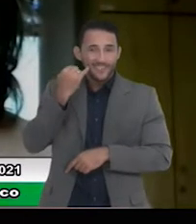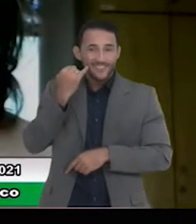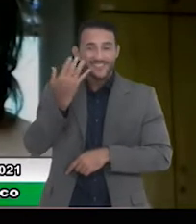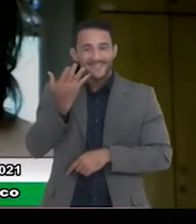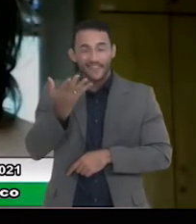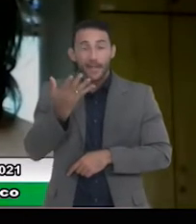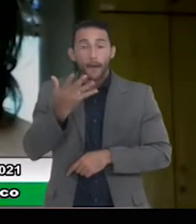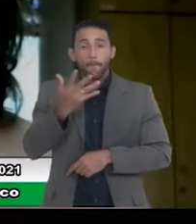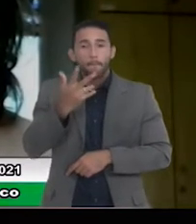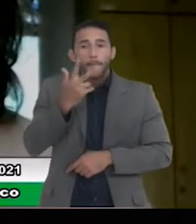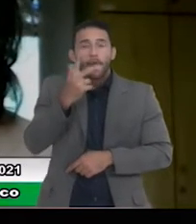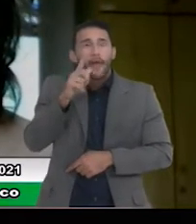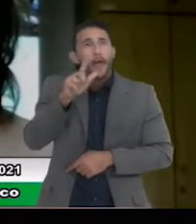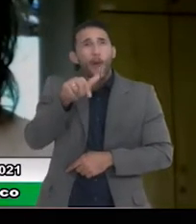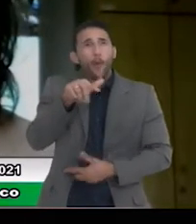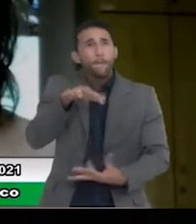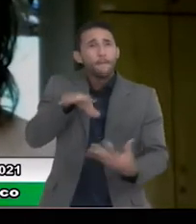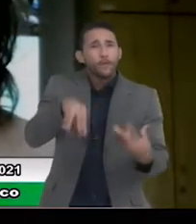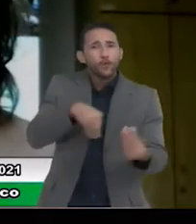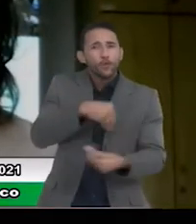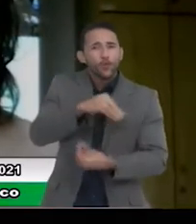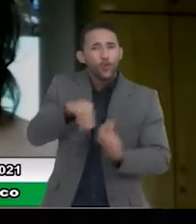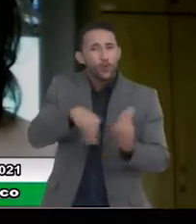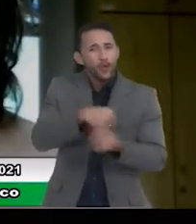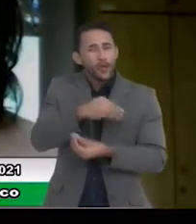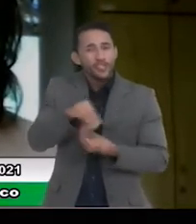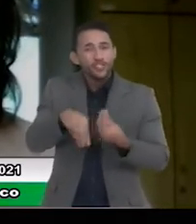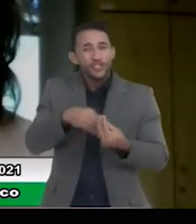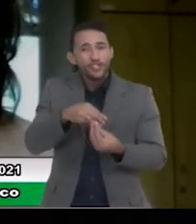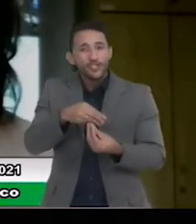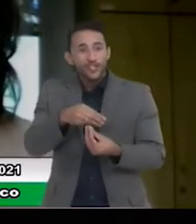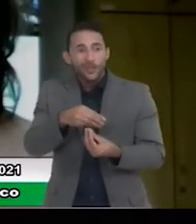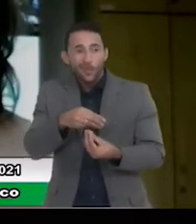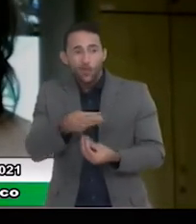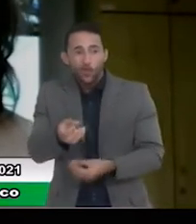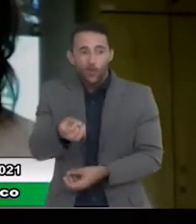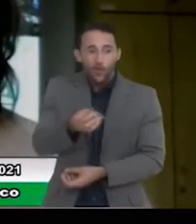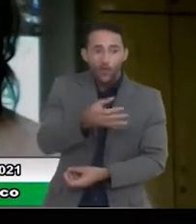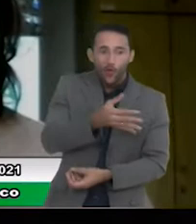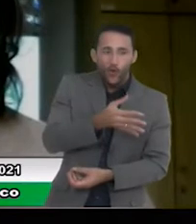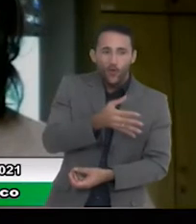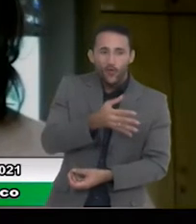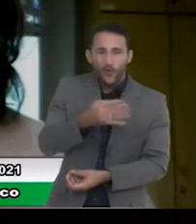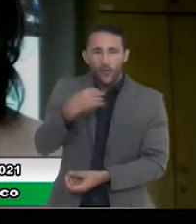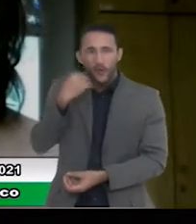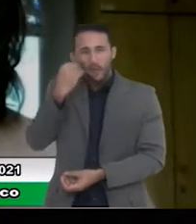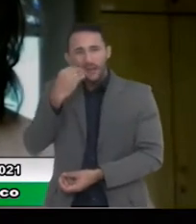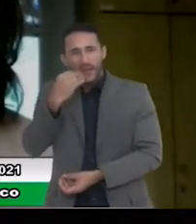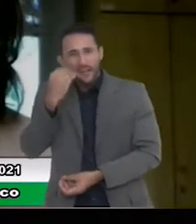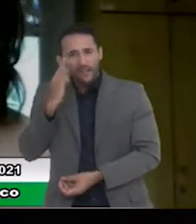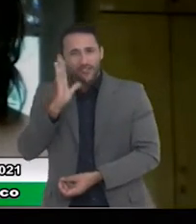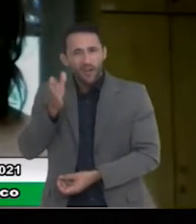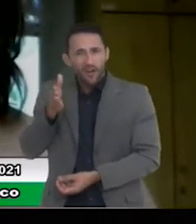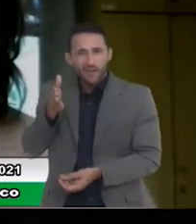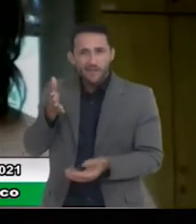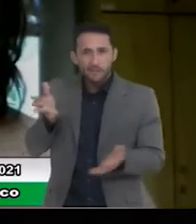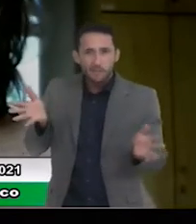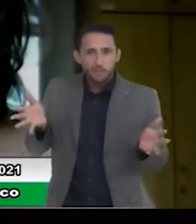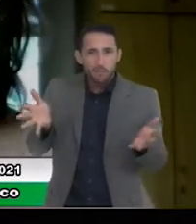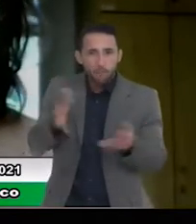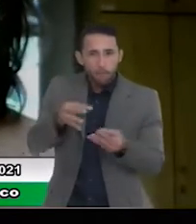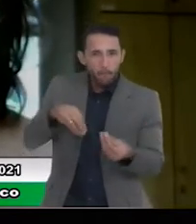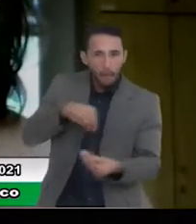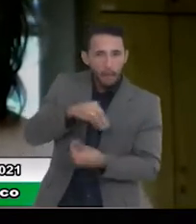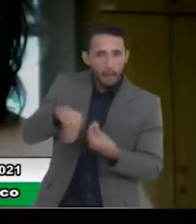de renovação com a tradição da boa política que a gente vem observando na cidade, Osasco tem crescido